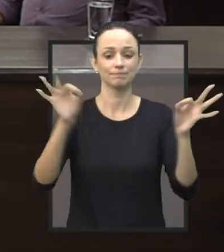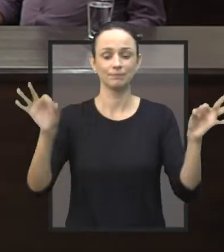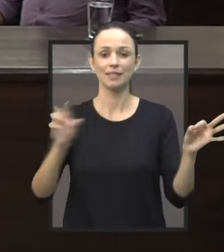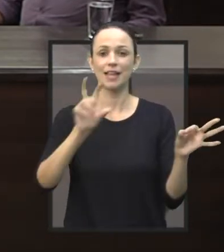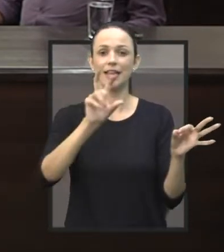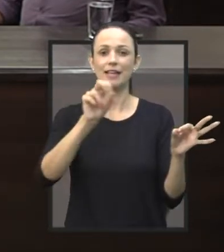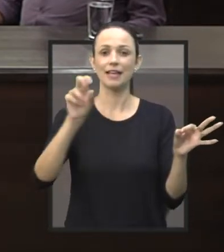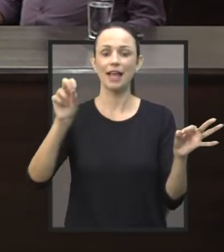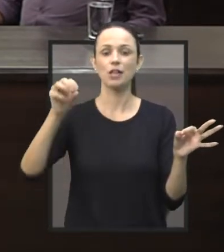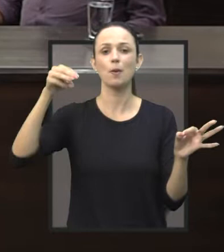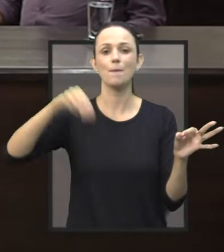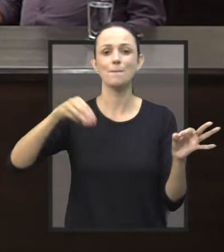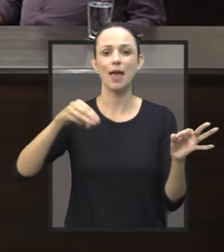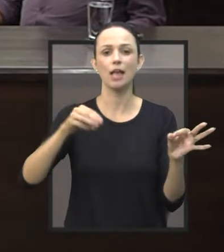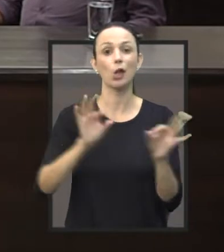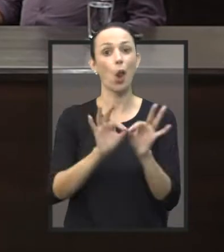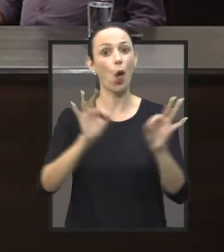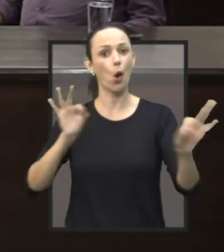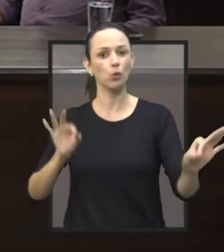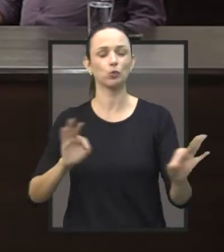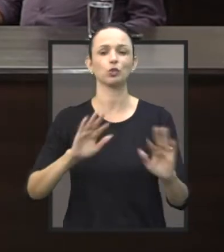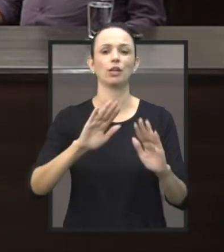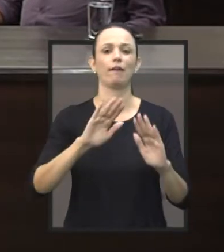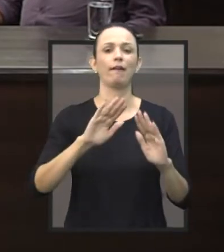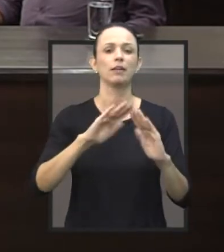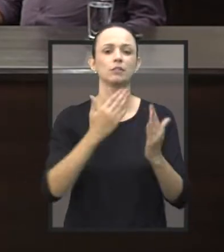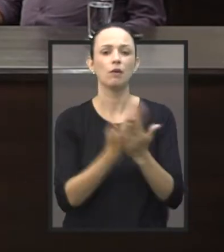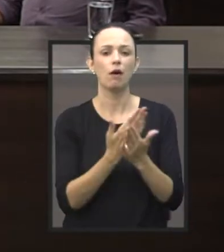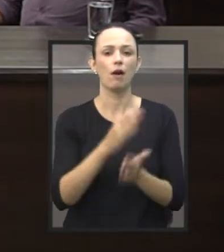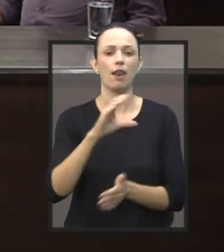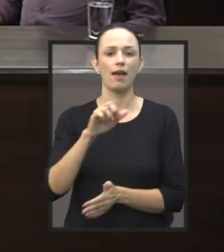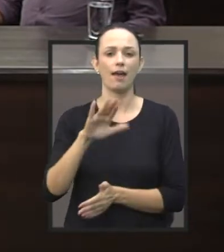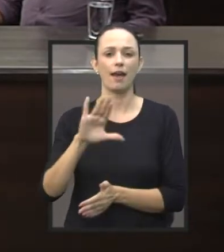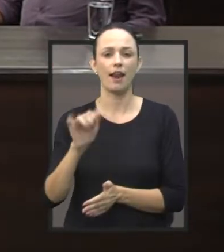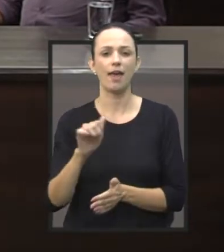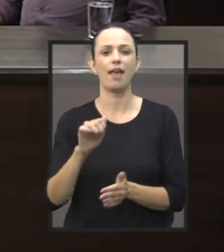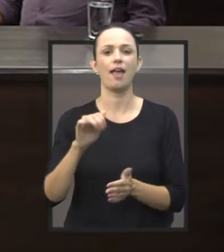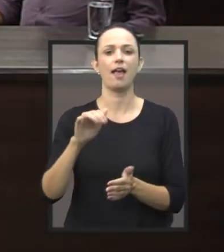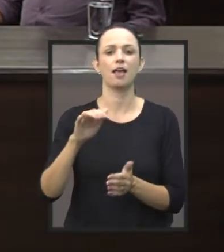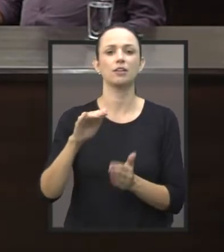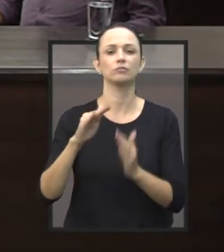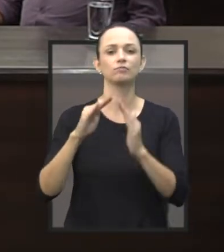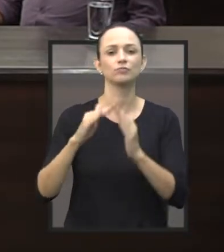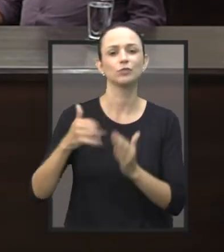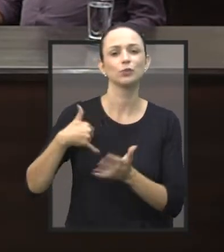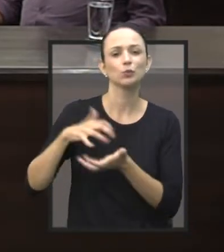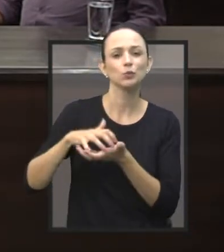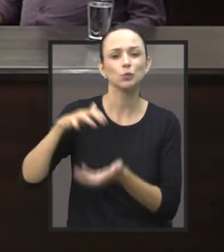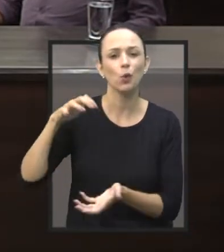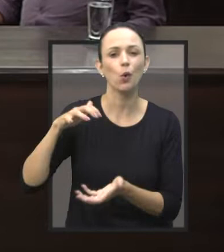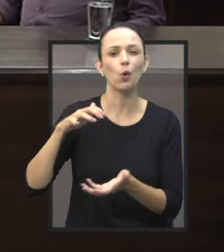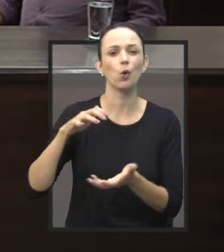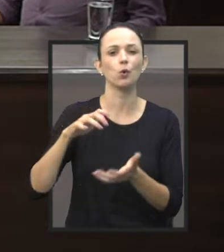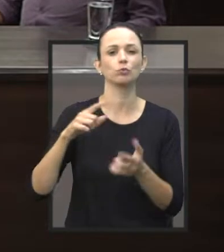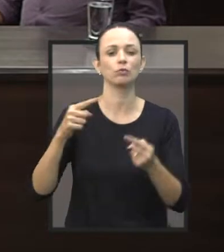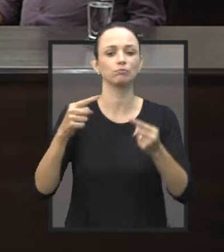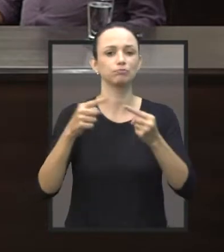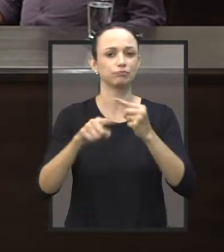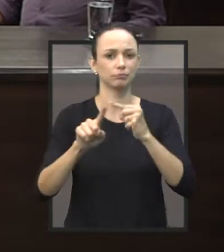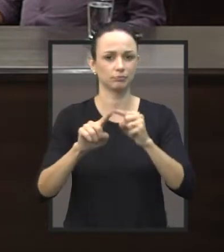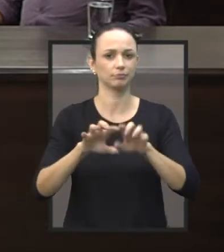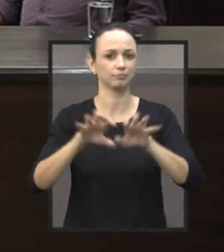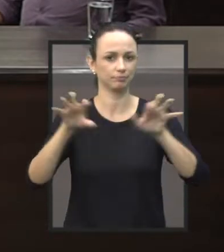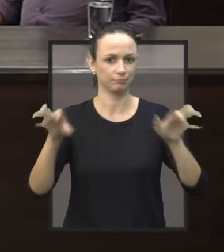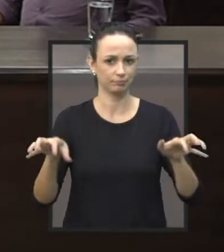creches, instituições de ensino, abrigos de idosos e outros estabelecimentos dessa natureza. Eu